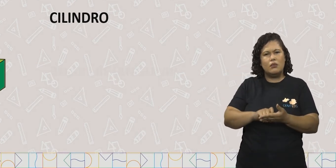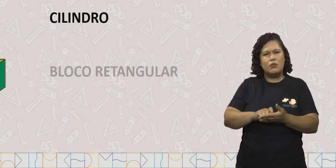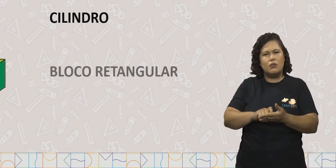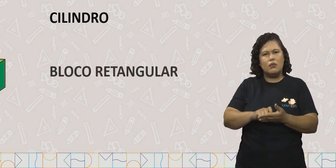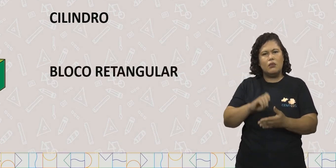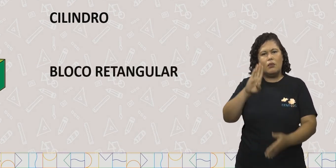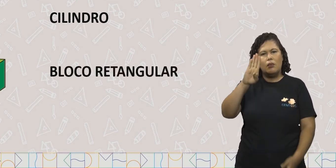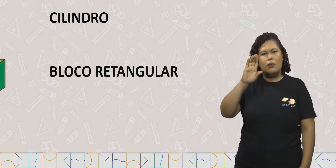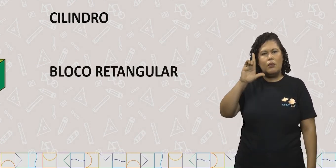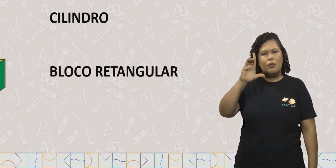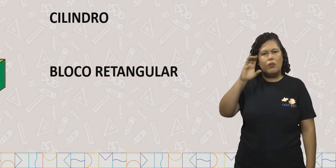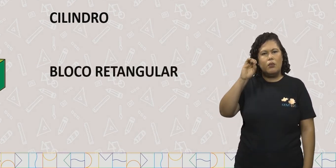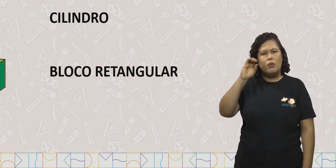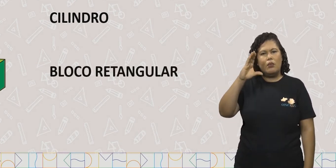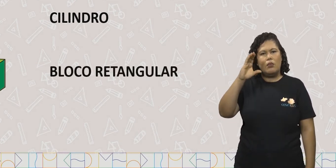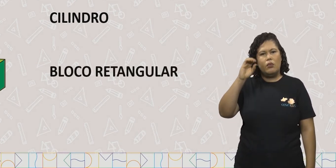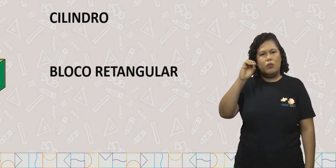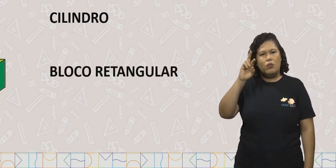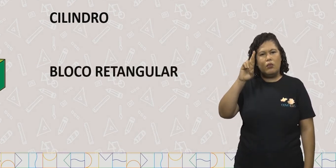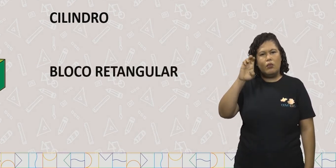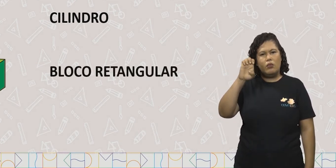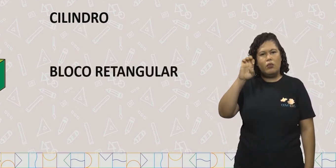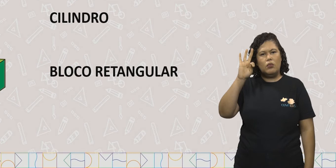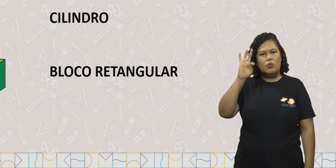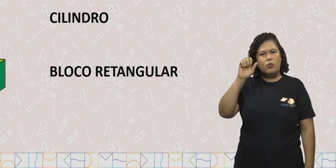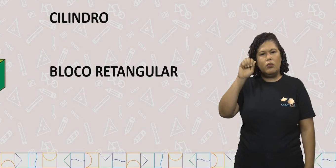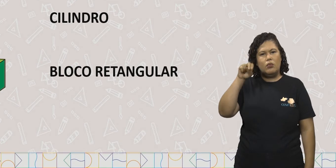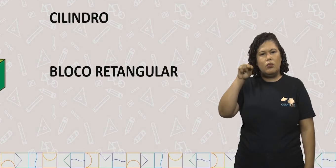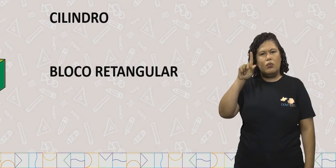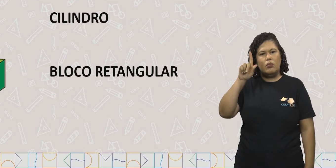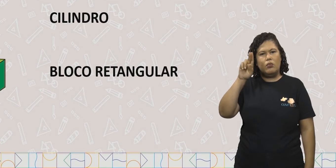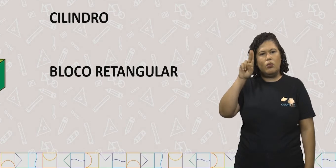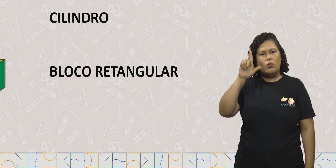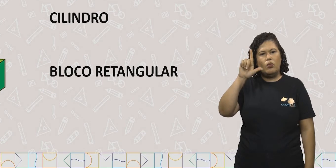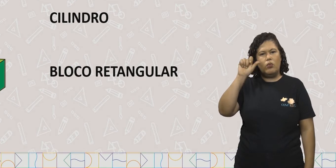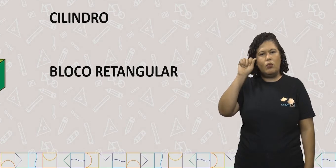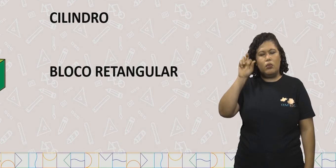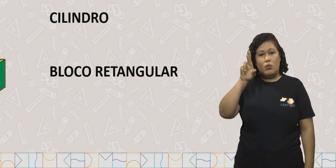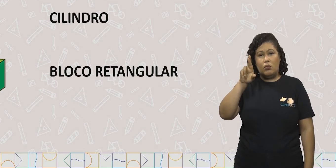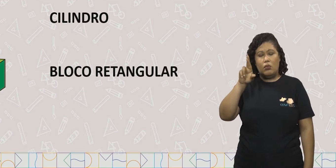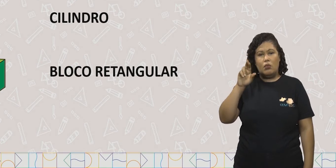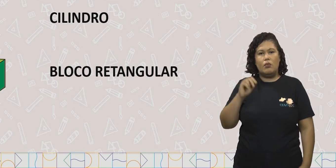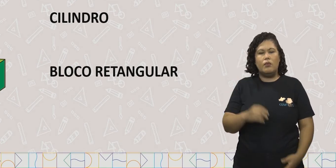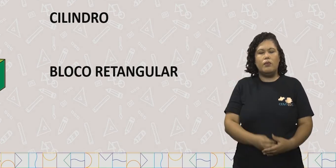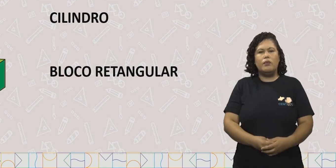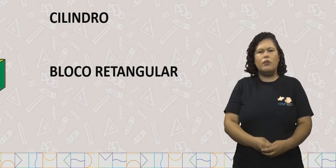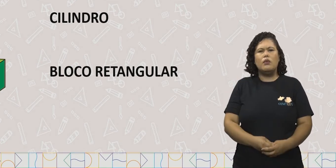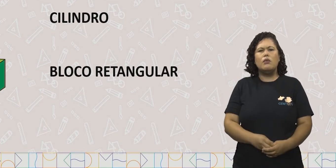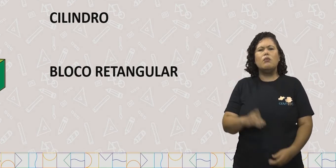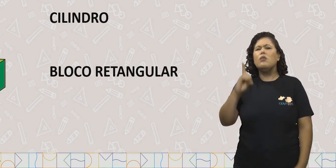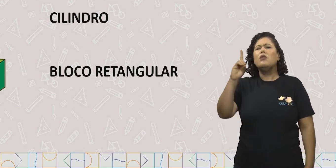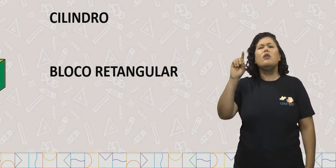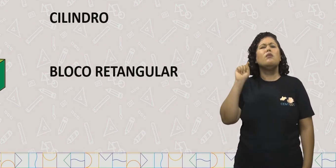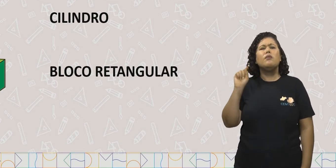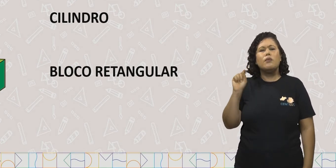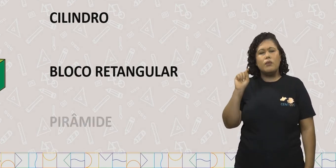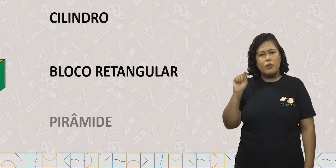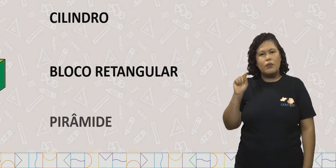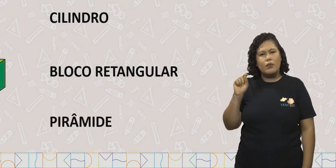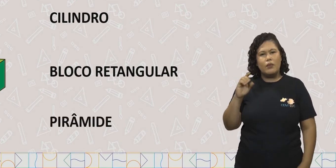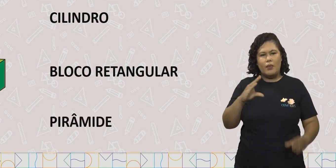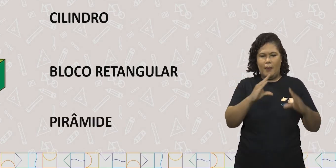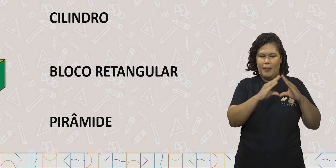bloco retangular e na letra D essa tá fácil né? É a